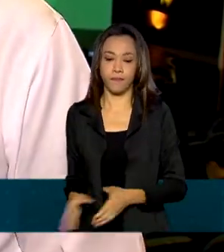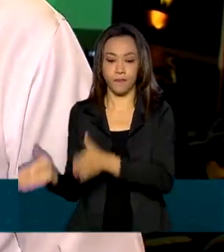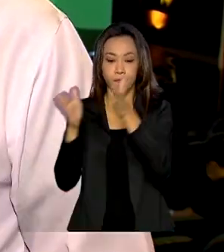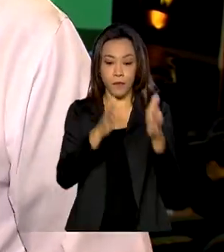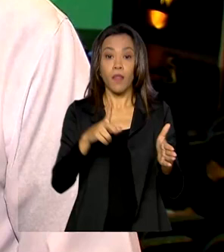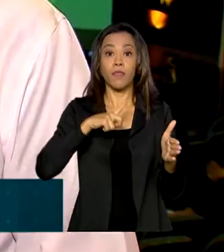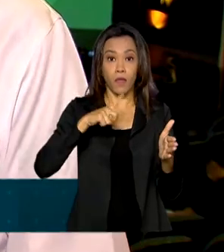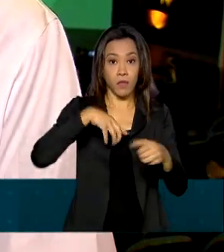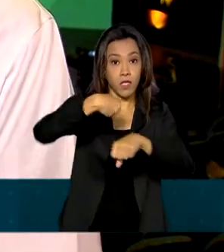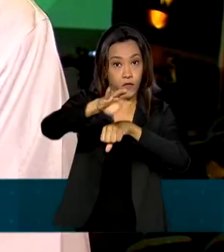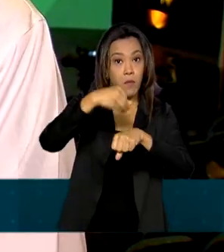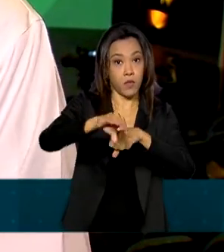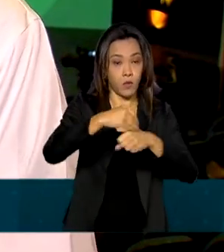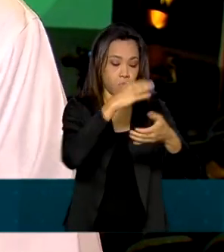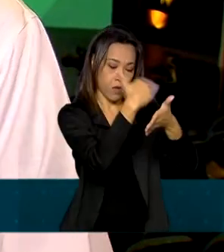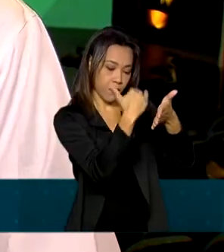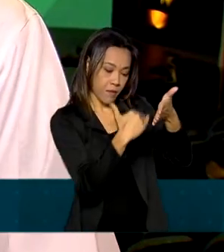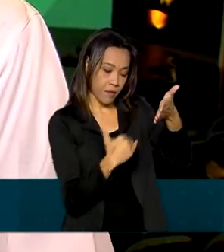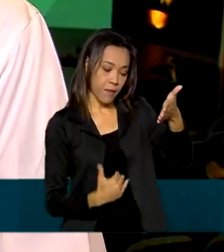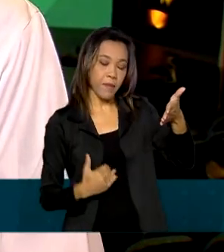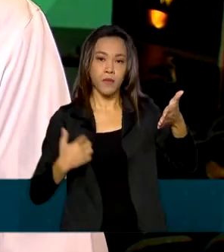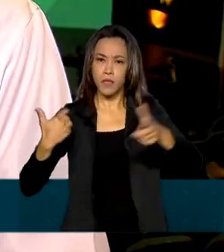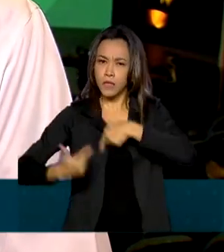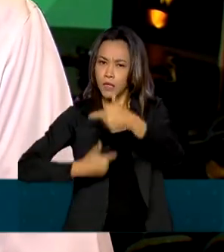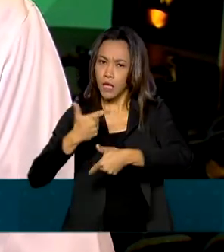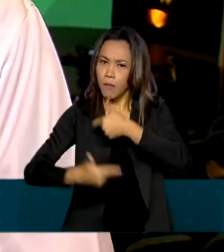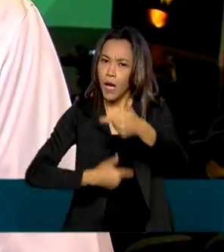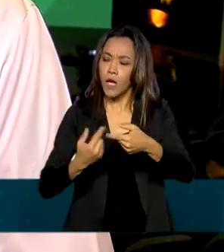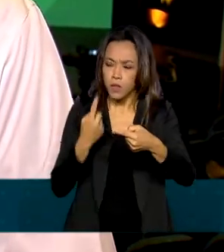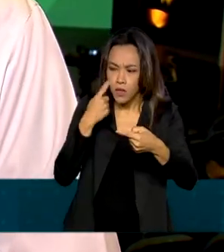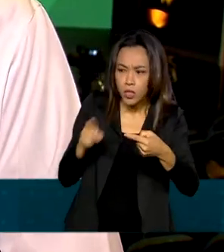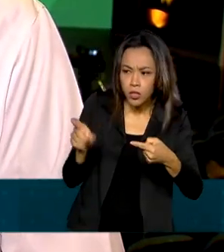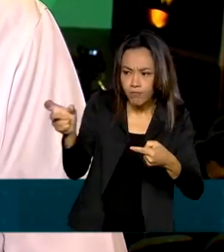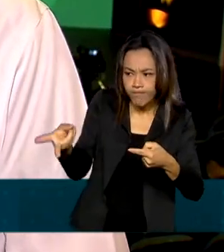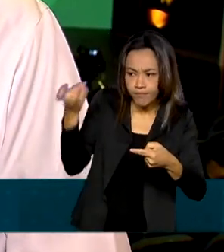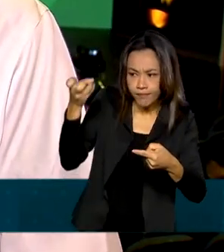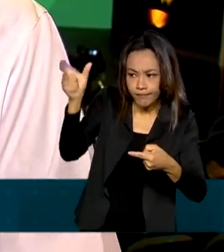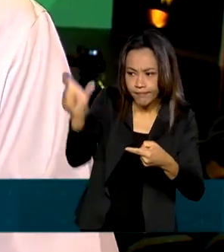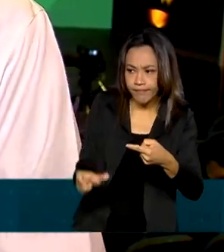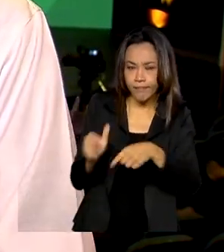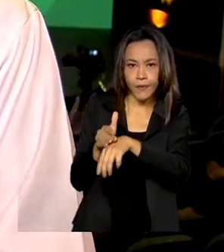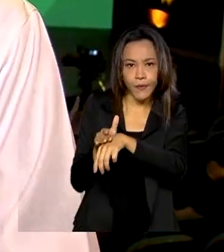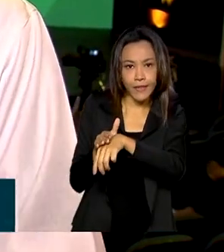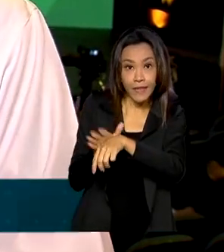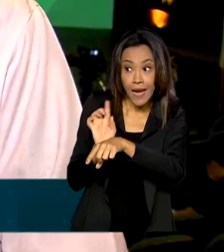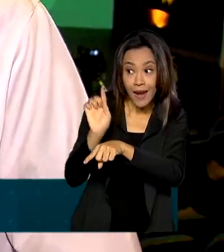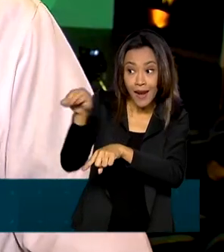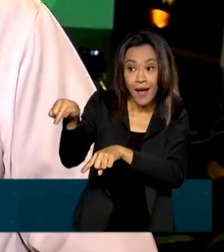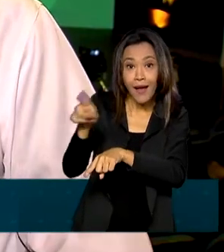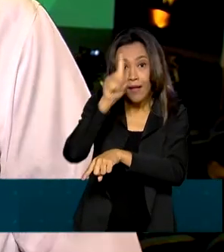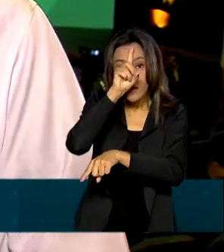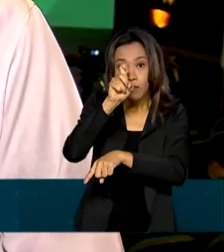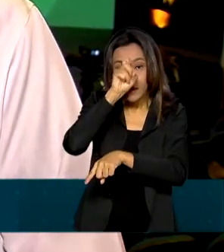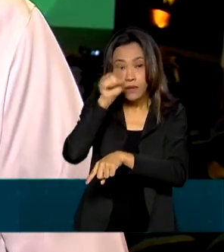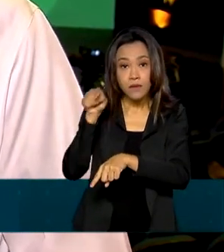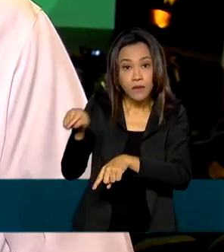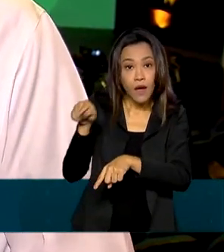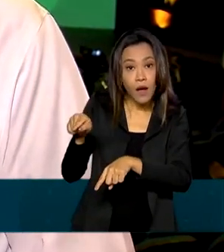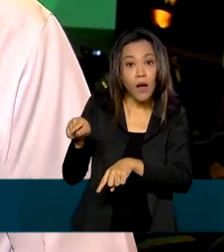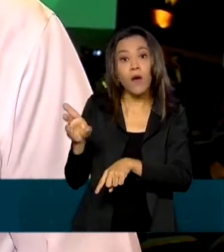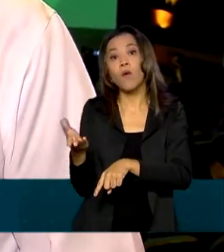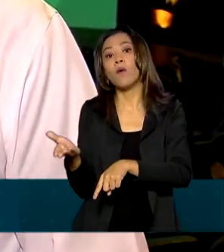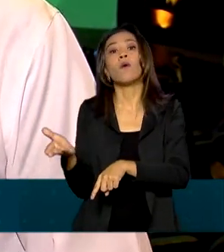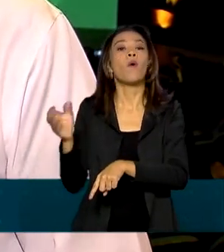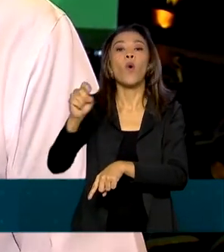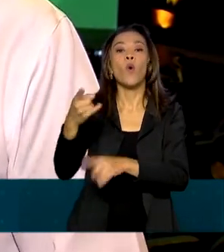atuais pelo conjunto de ações que foram realizadas. Desde a identificação do paciente já lá na unidade de saúde ou no ambulatório de